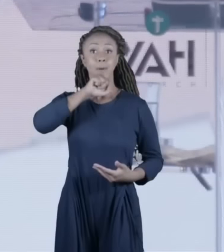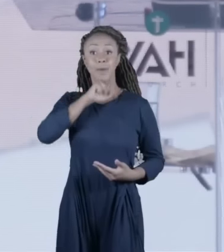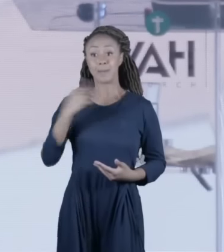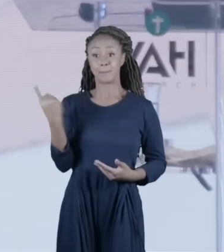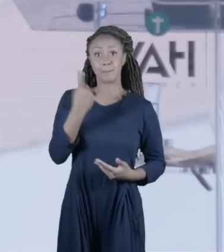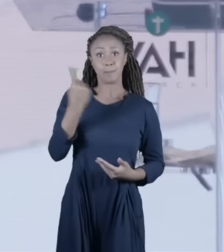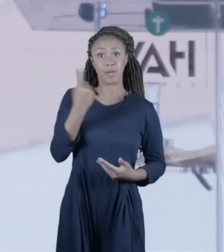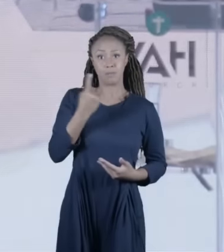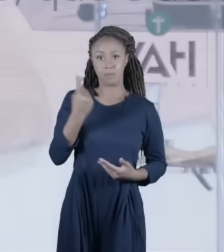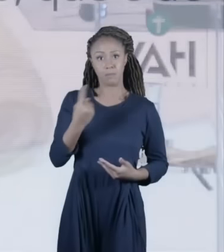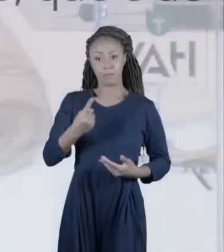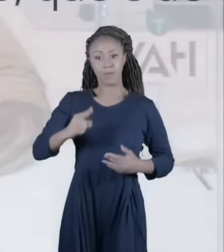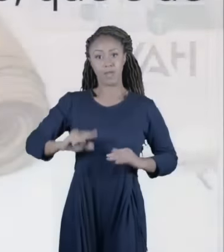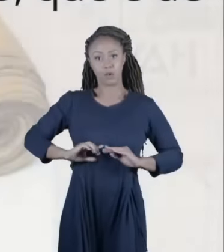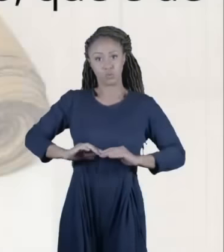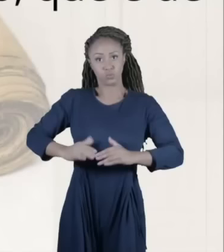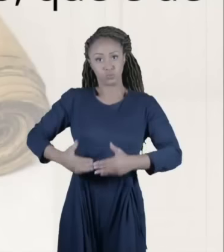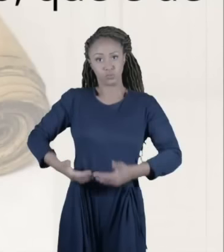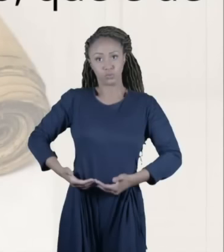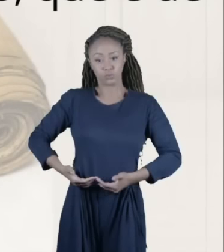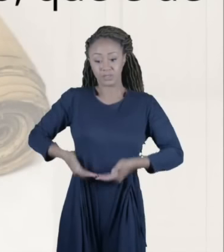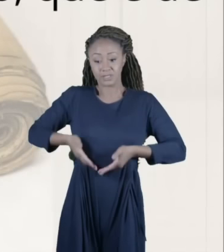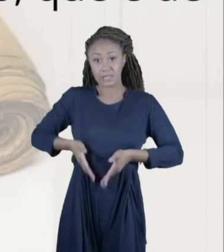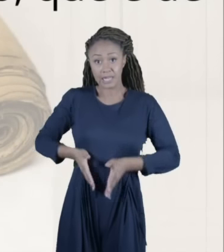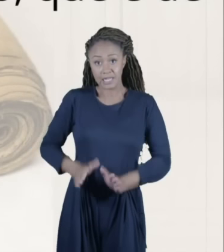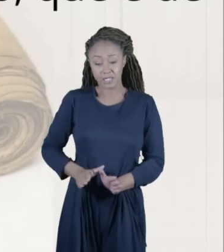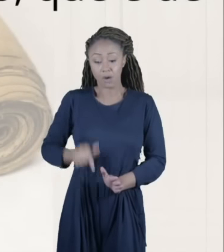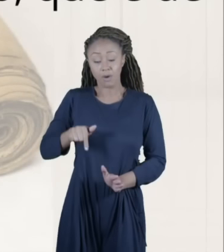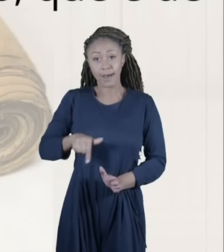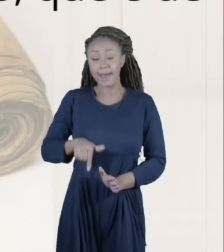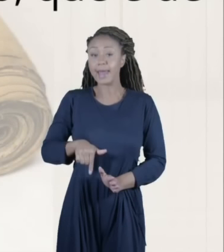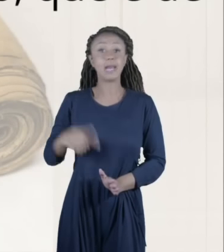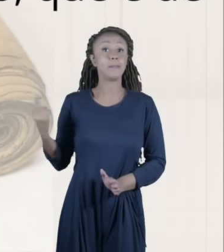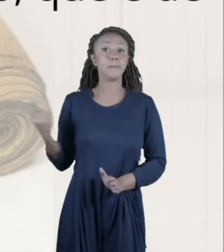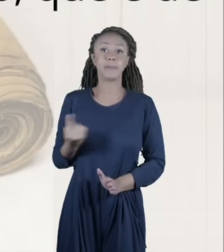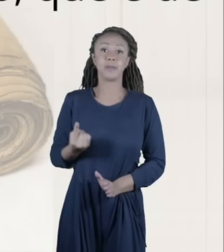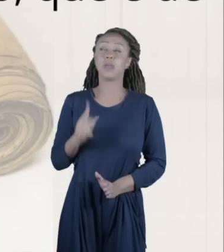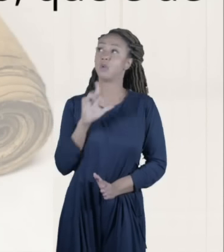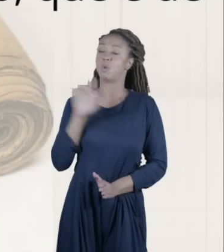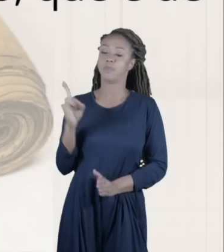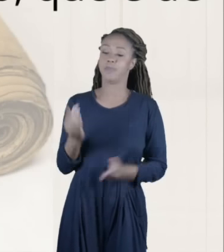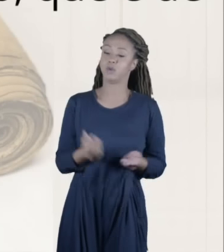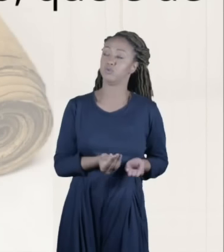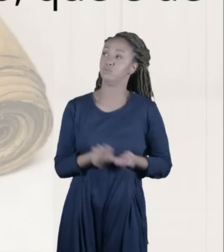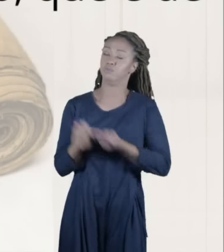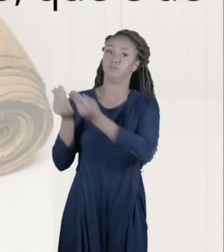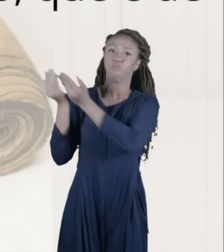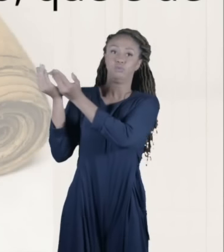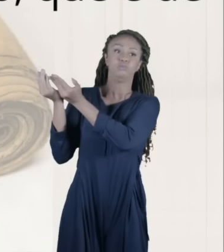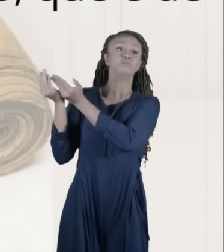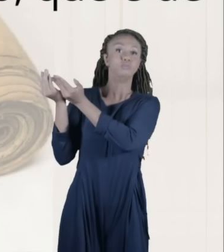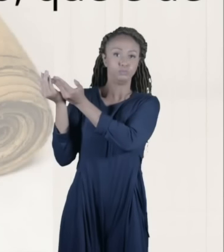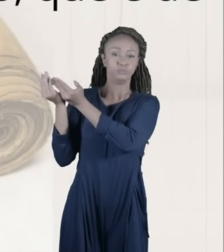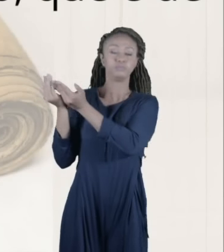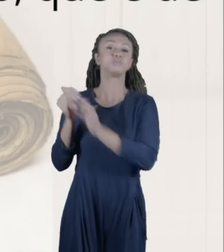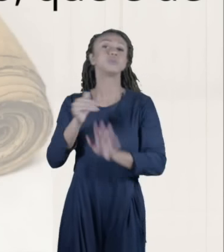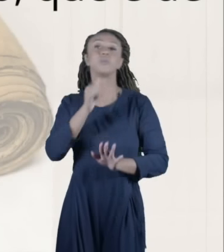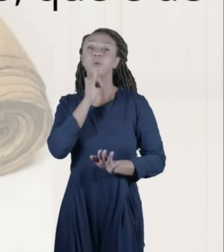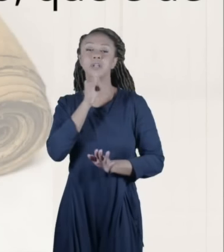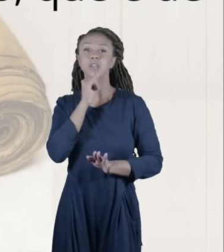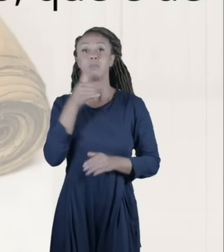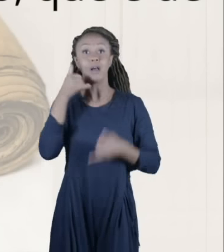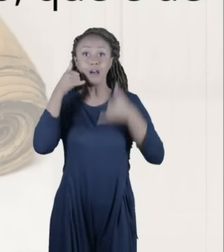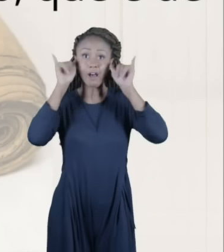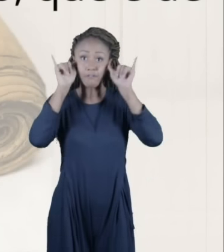todo aquele primeiro que abre o ventre da mãe tem que ser dedicado a Deus. Então, uma vaca, quando dá luz,